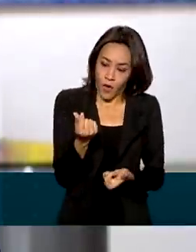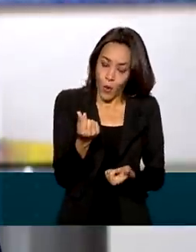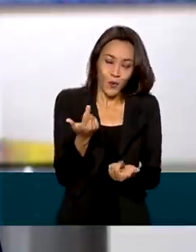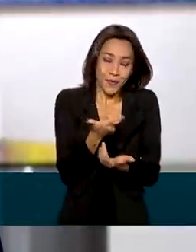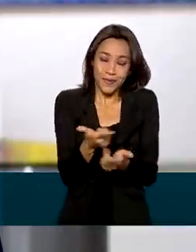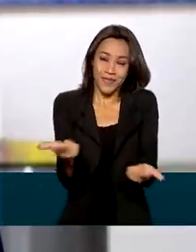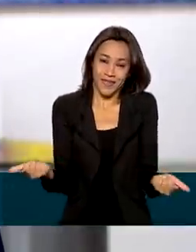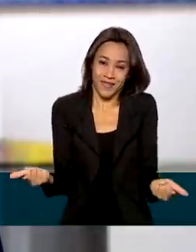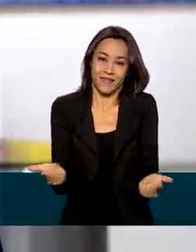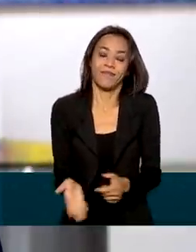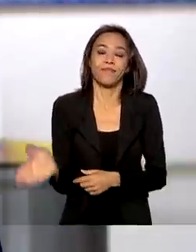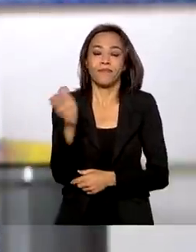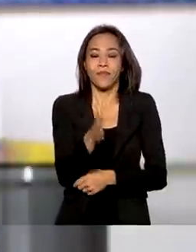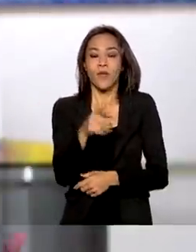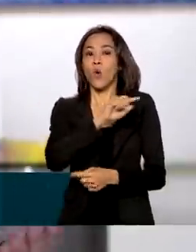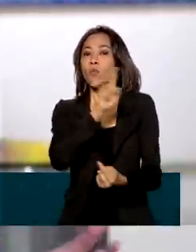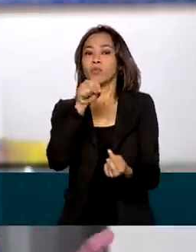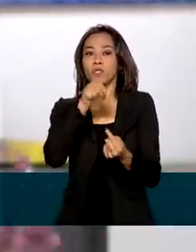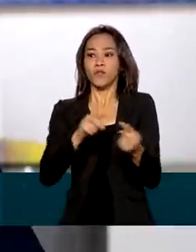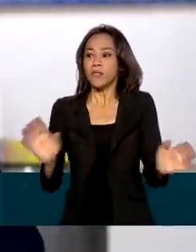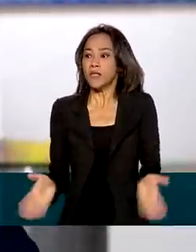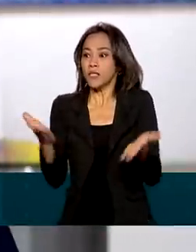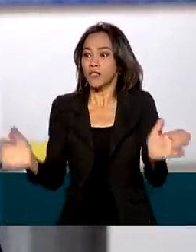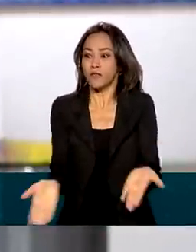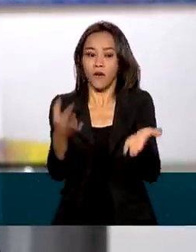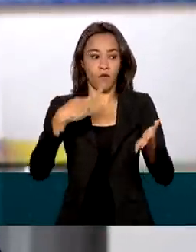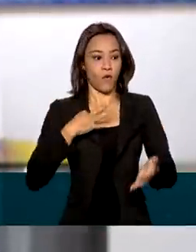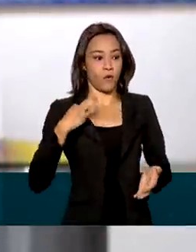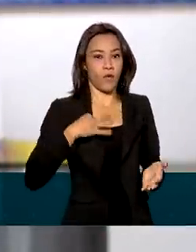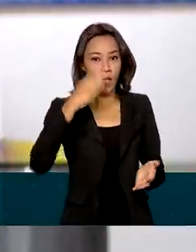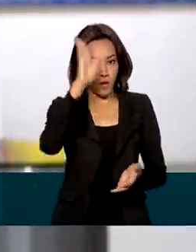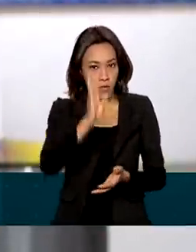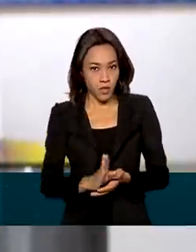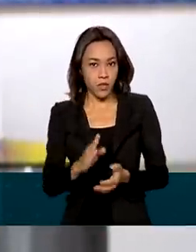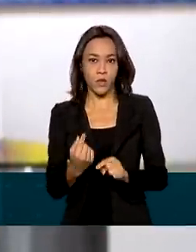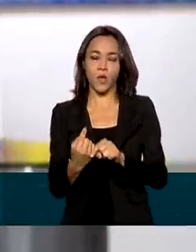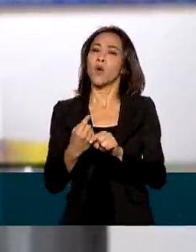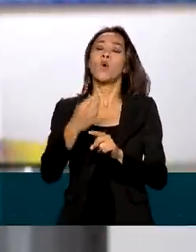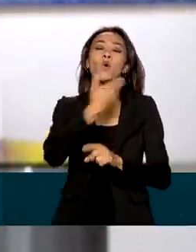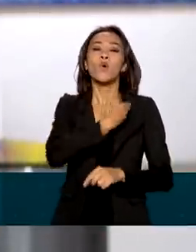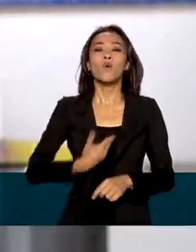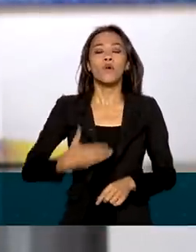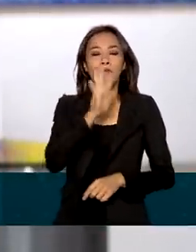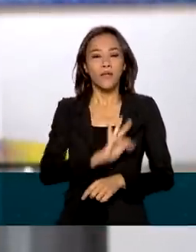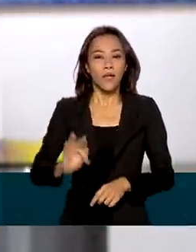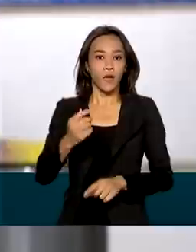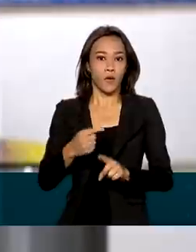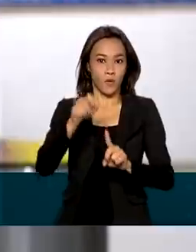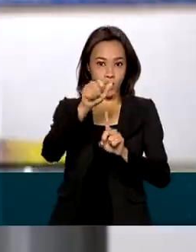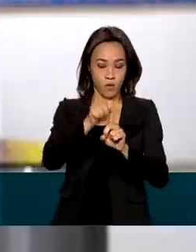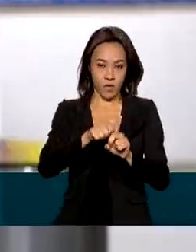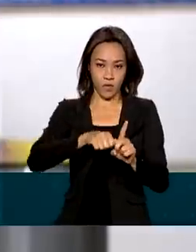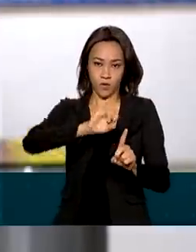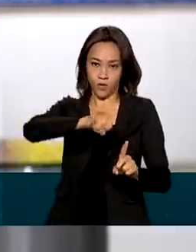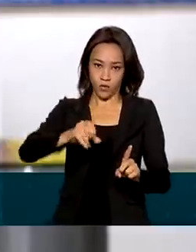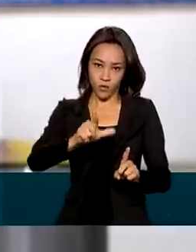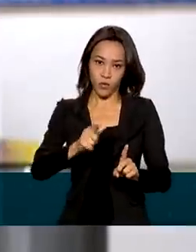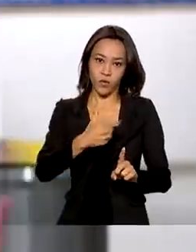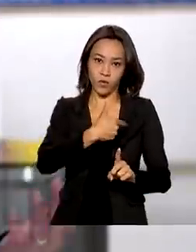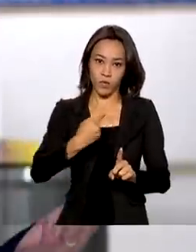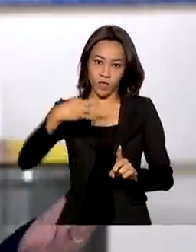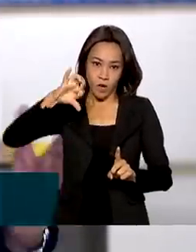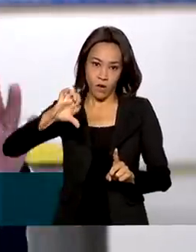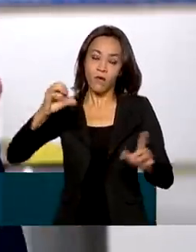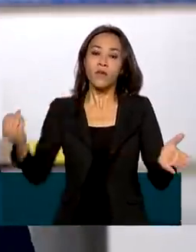incentivar a prática do voluntariado no Brasil, o governo federal criou em julho de 2019 o programa Pátria Voluntária,